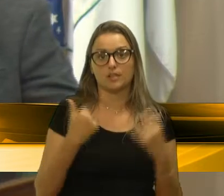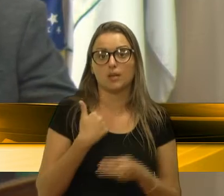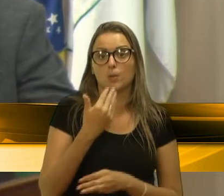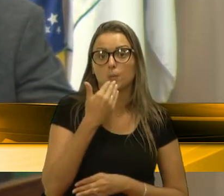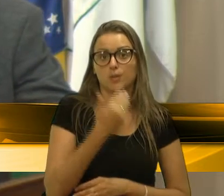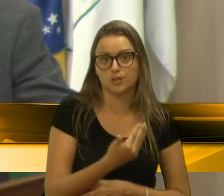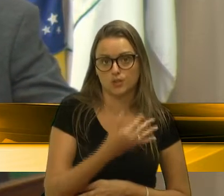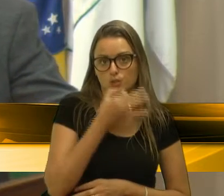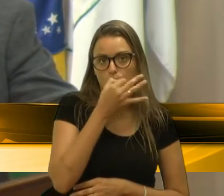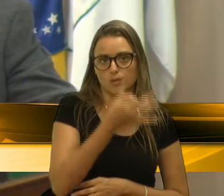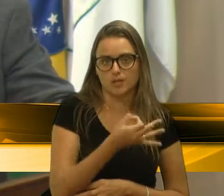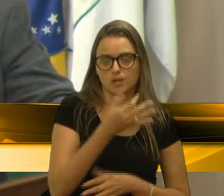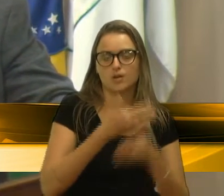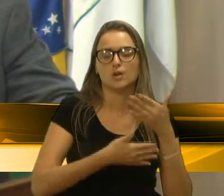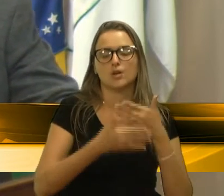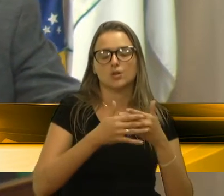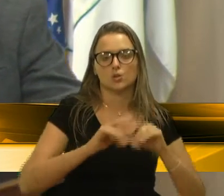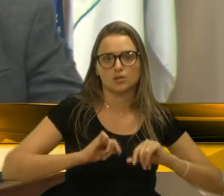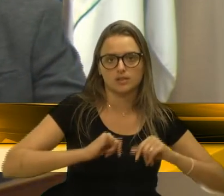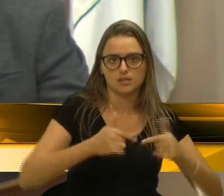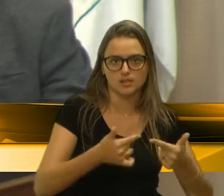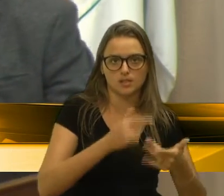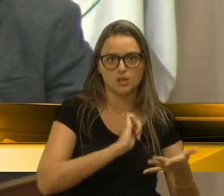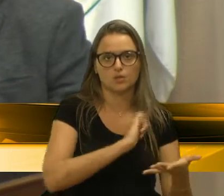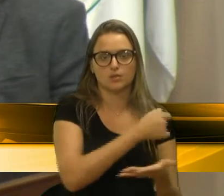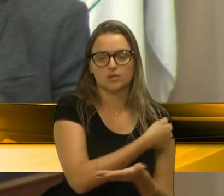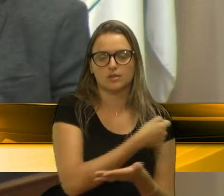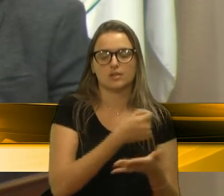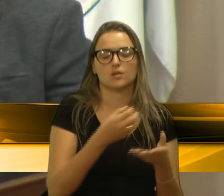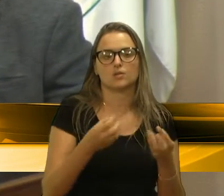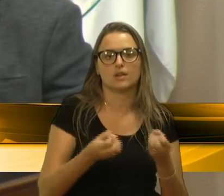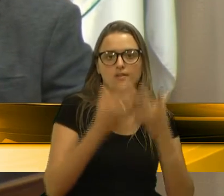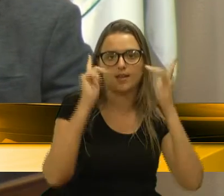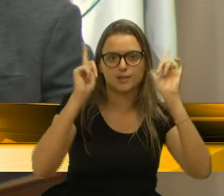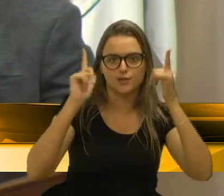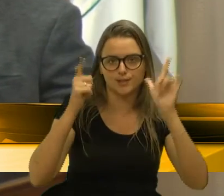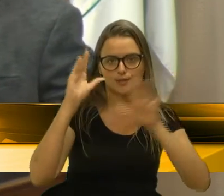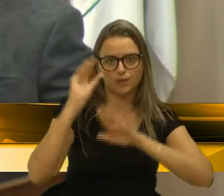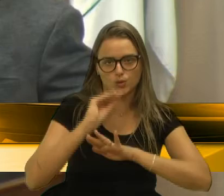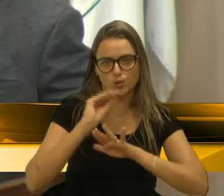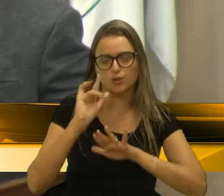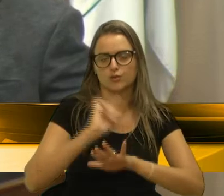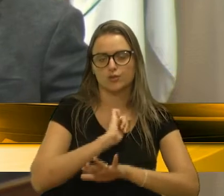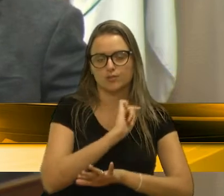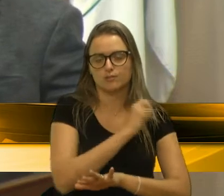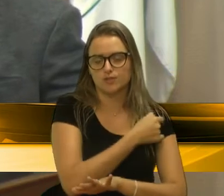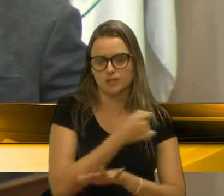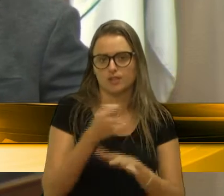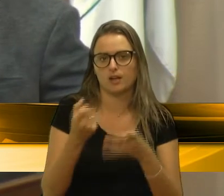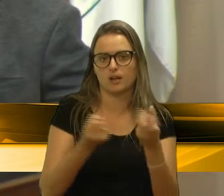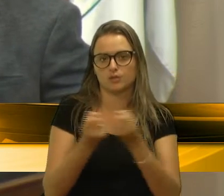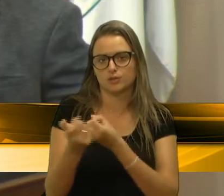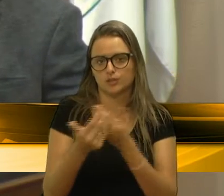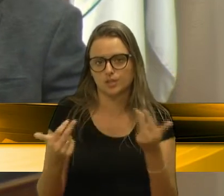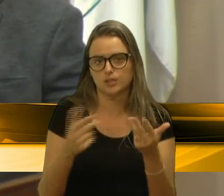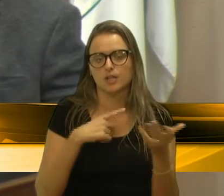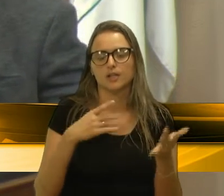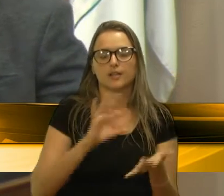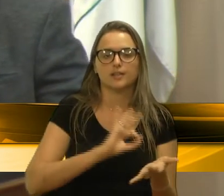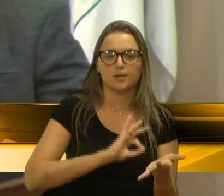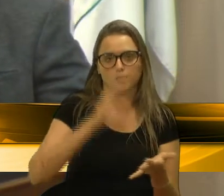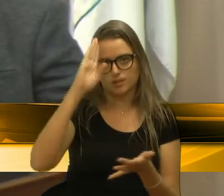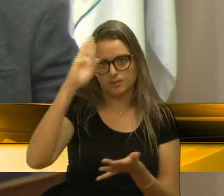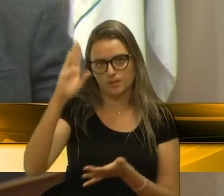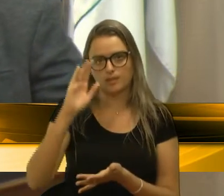sugerindo que essas ações fiscalizatórias da balada segura, de trânsito, que tem aí, junto, brigada militar,